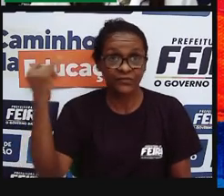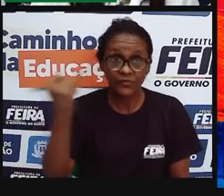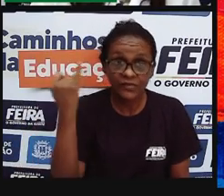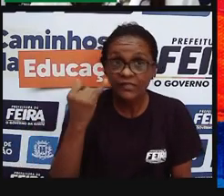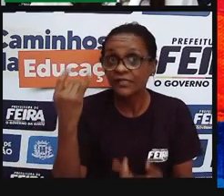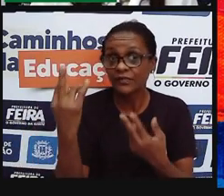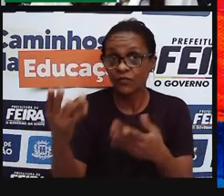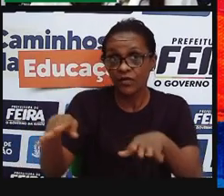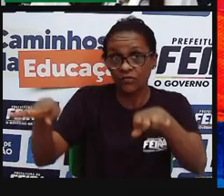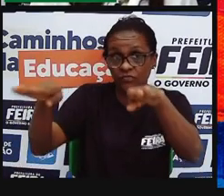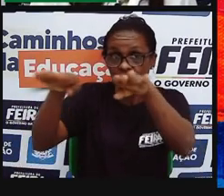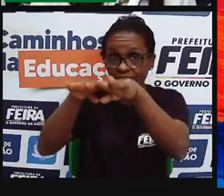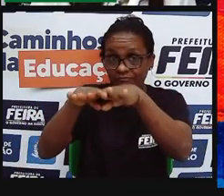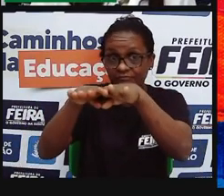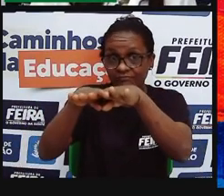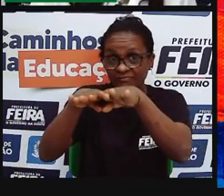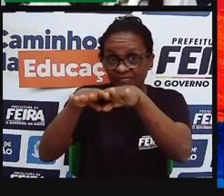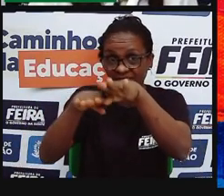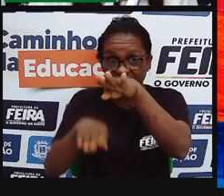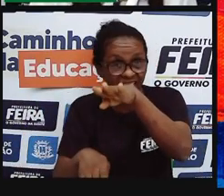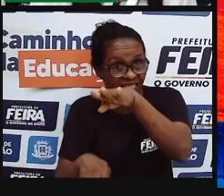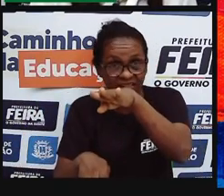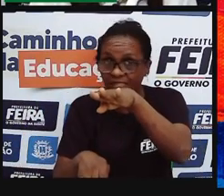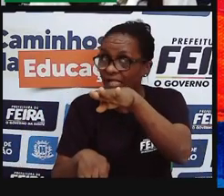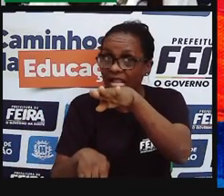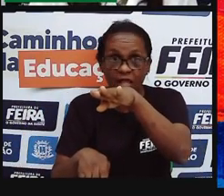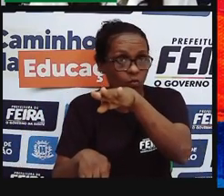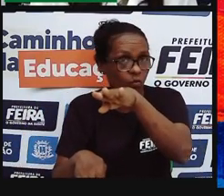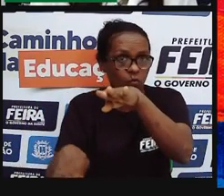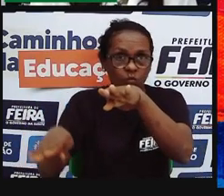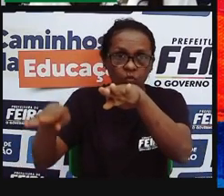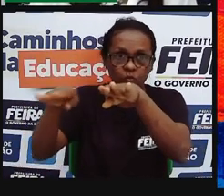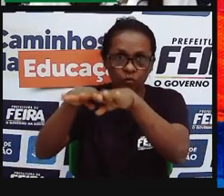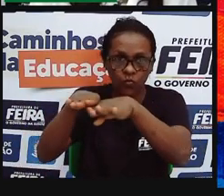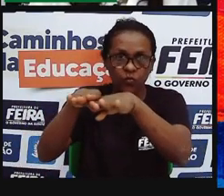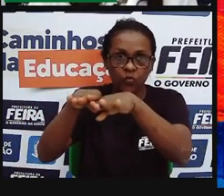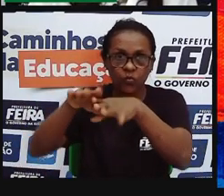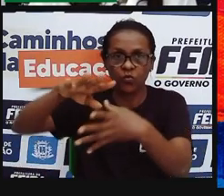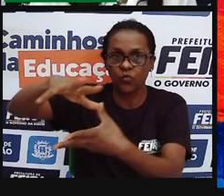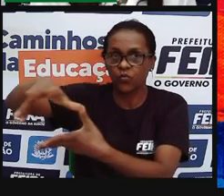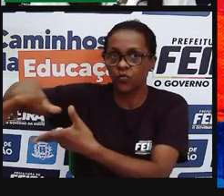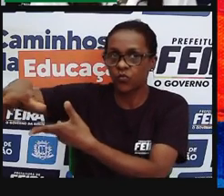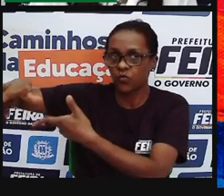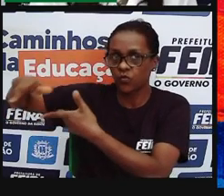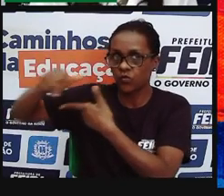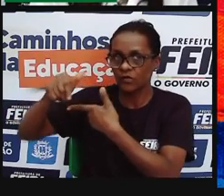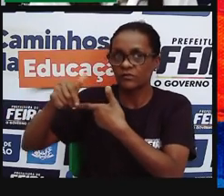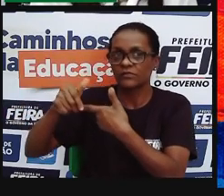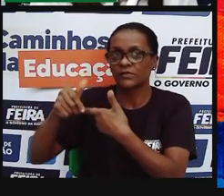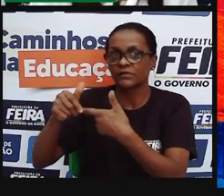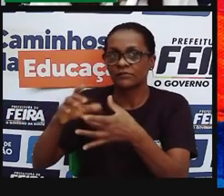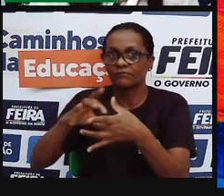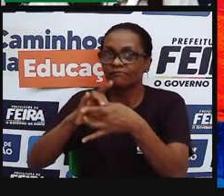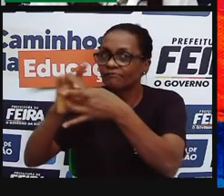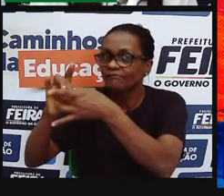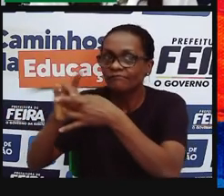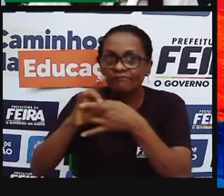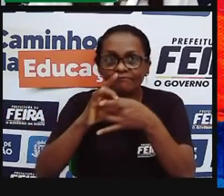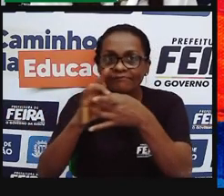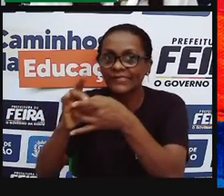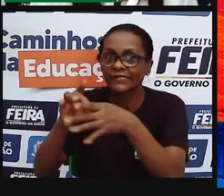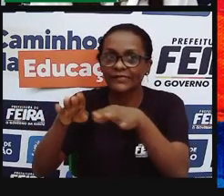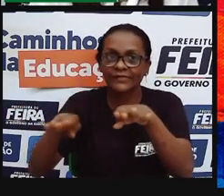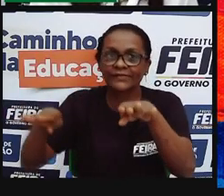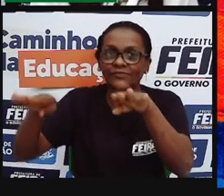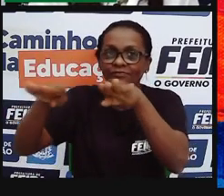vez mais nós trabalhemos dentro de um lugar, de um mundo mais equânime, né? Mais igual,